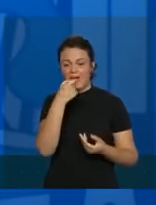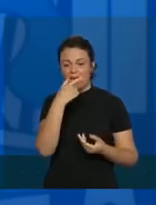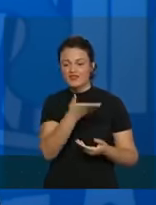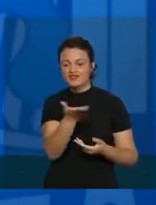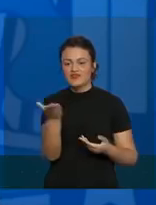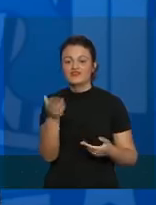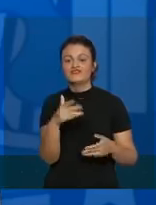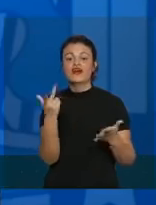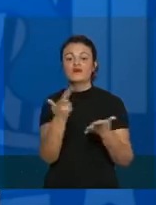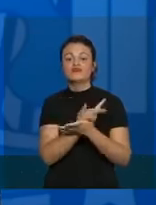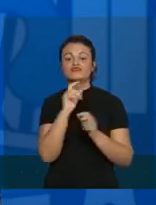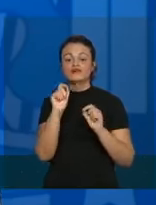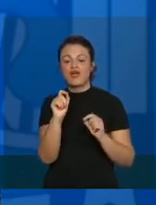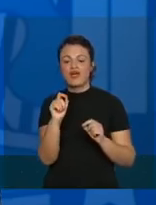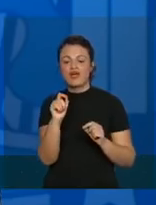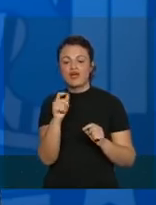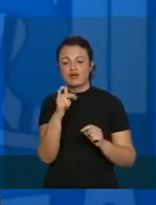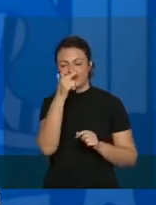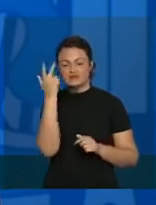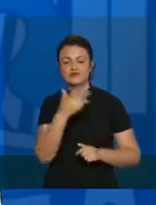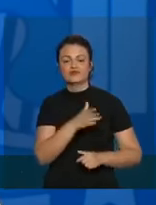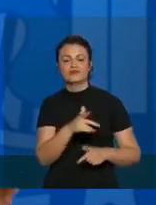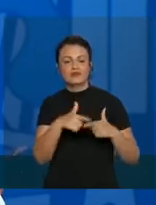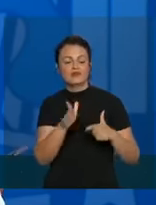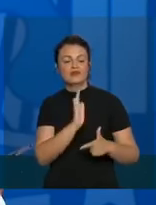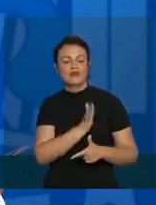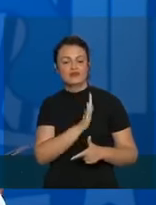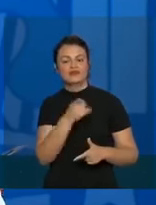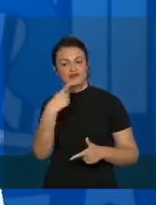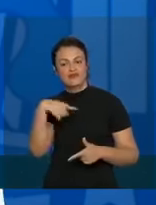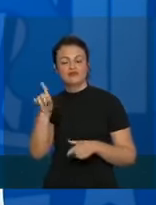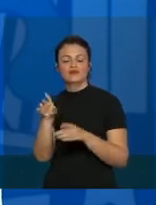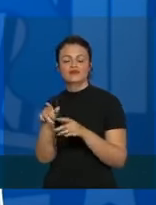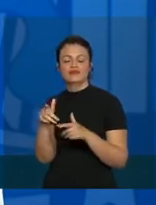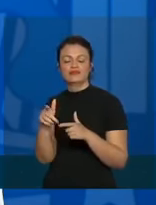aumentaria o número de pessoas com arritmia e indo para o CTI?